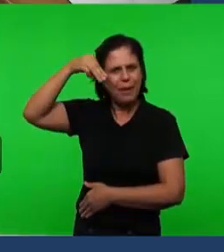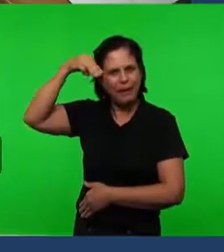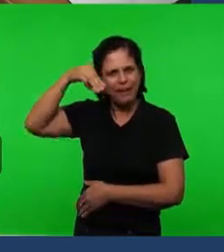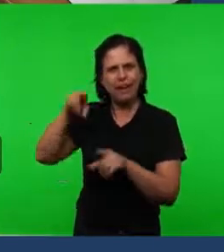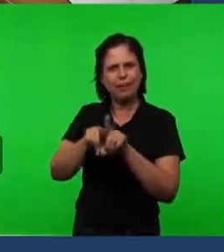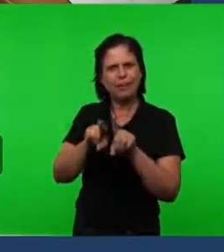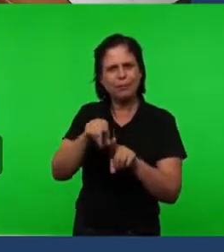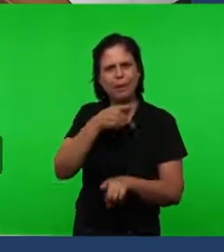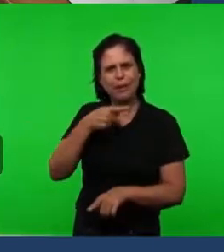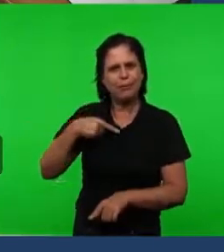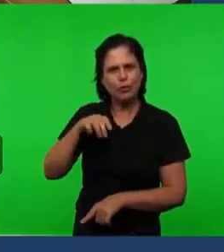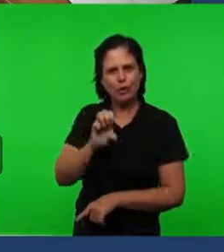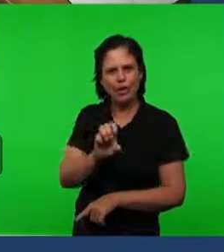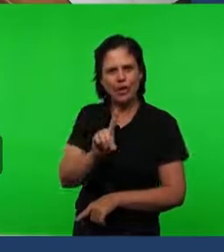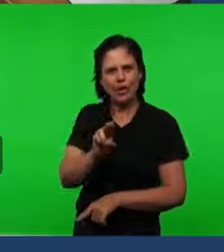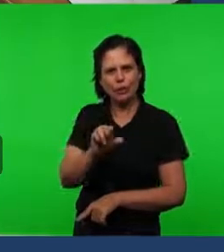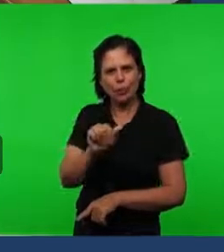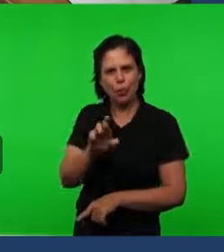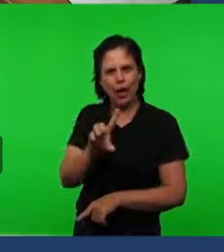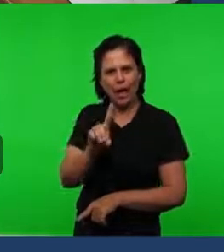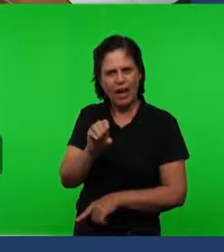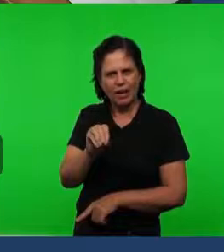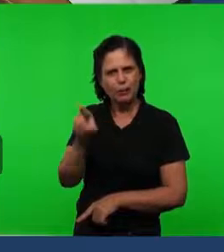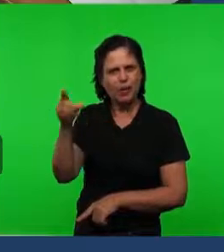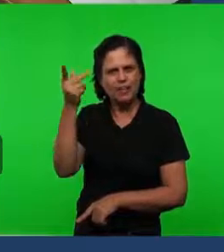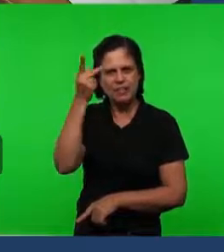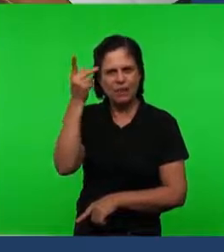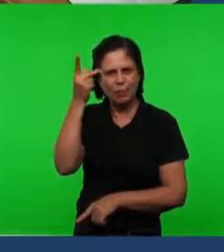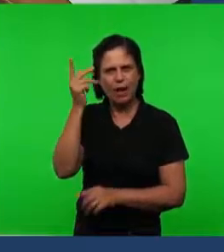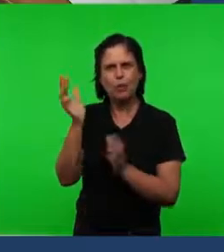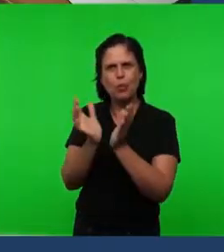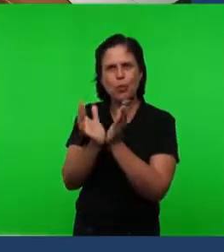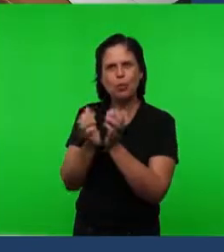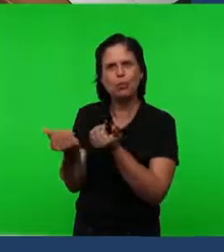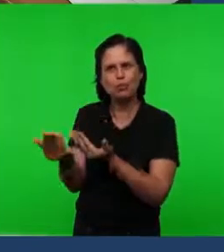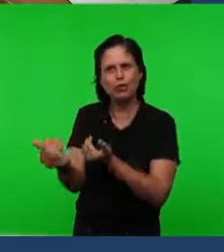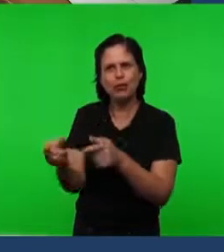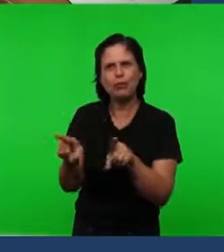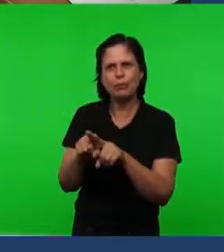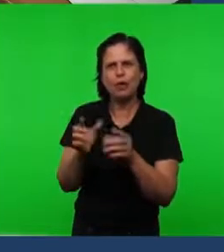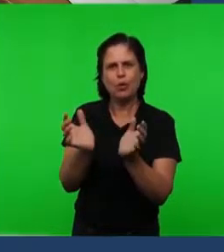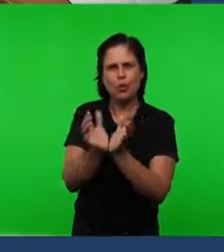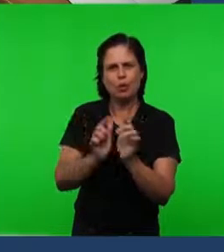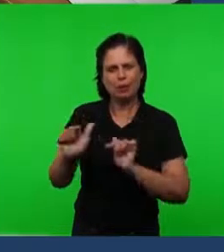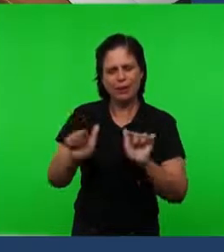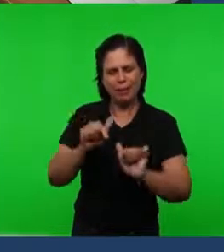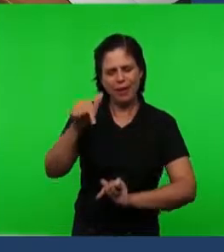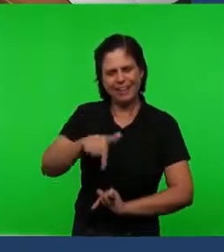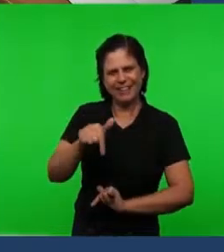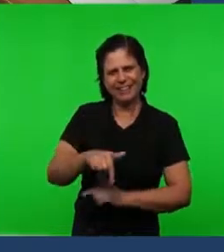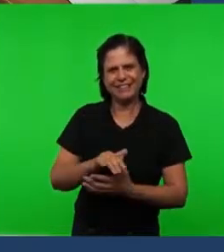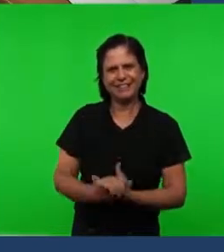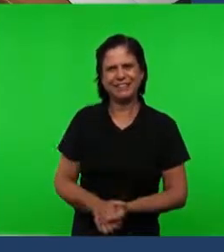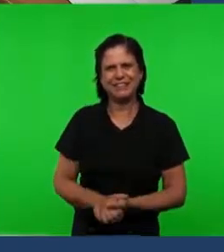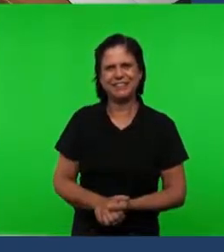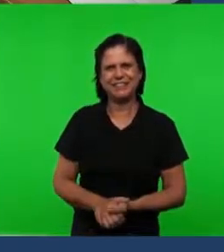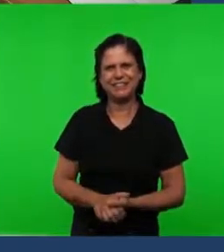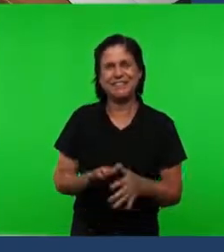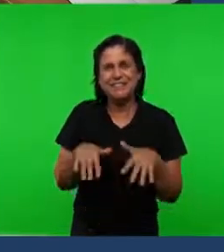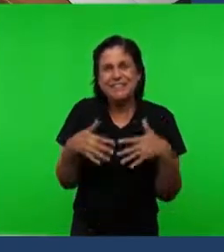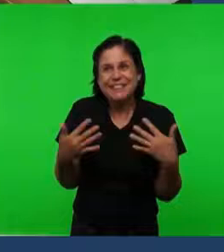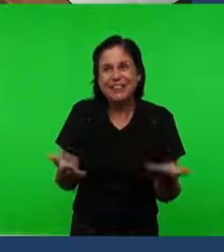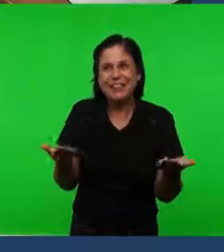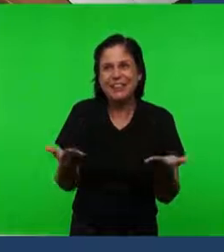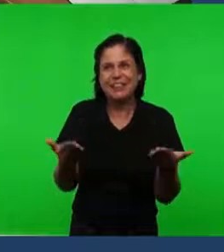Eduardo De São Paulo E esse grupo Que trabalha Conosco aqui Assim meus irmãos Conseguimos